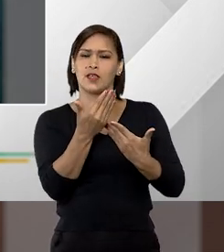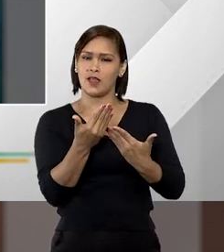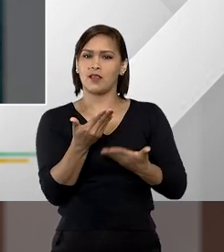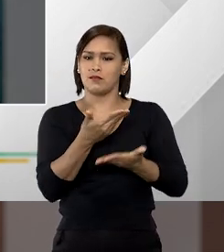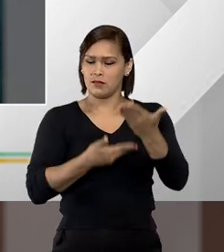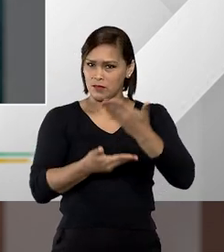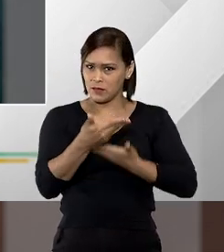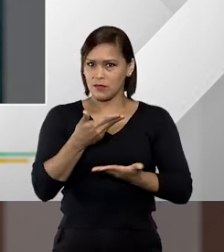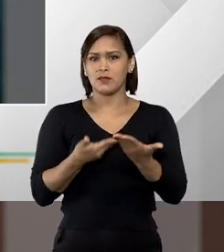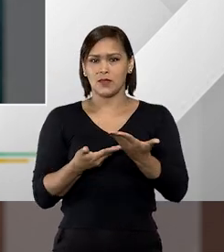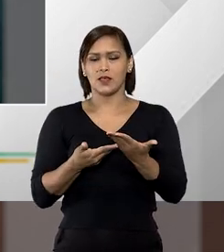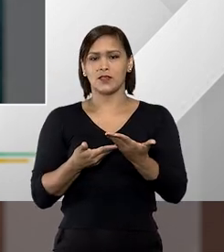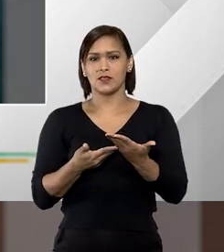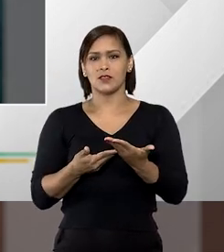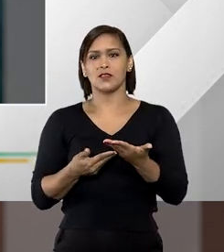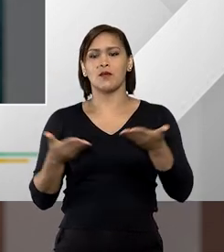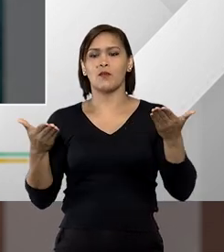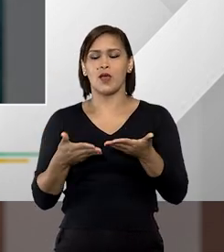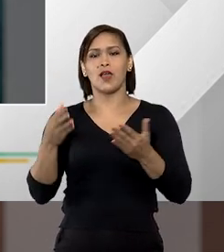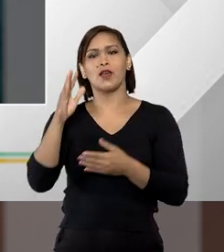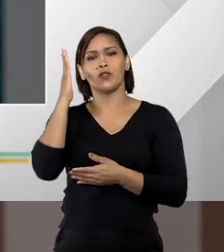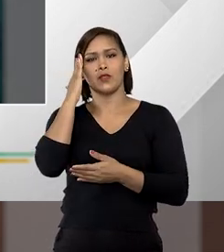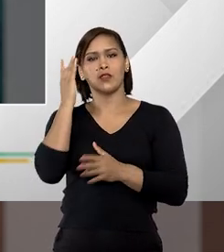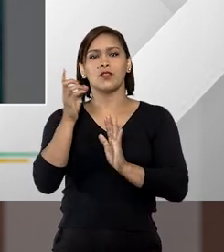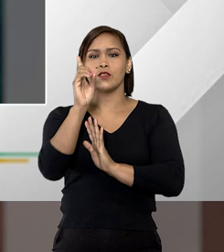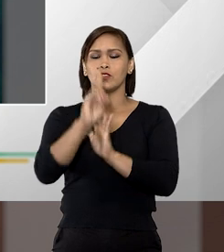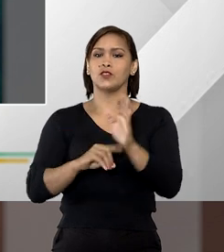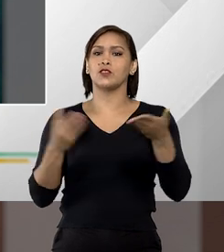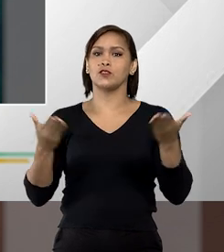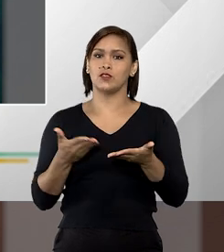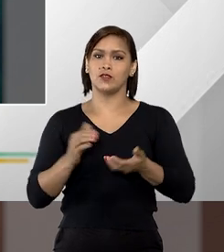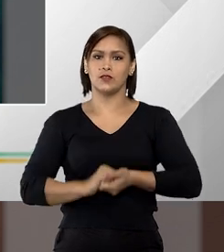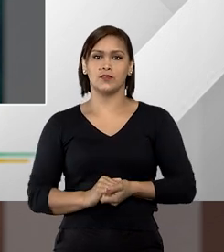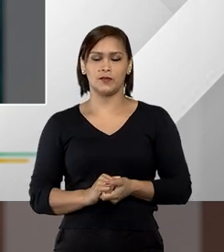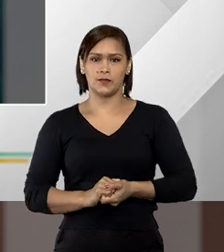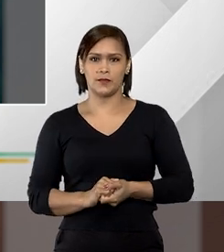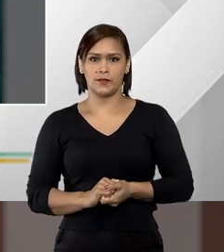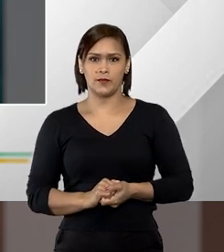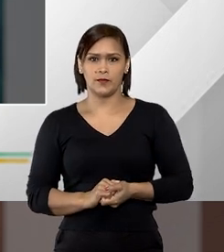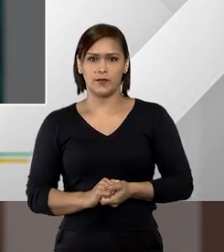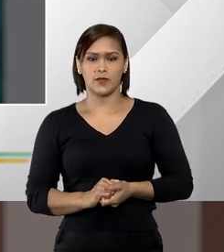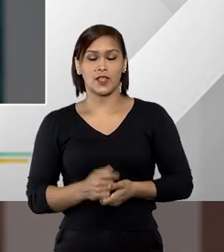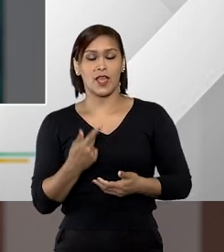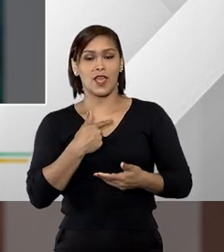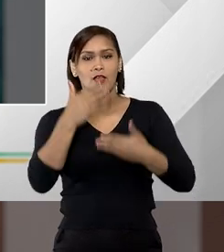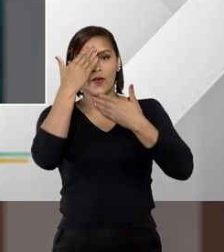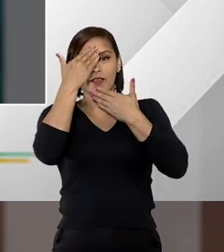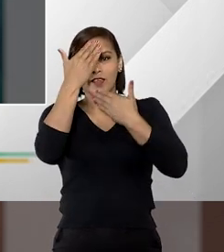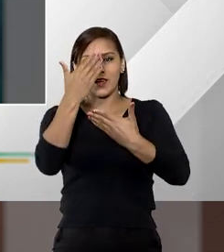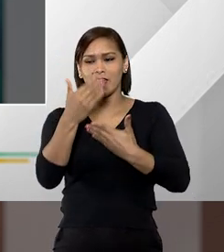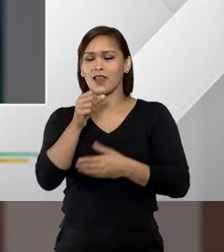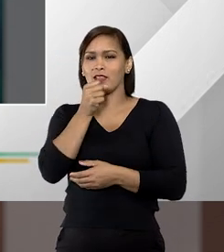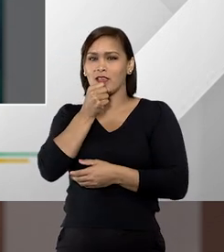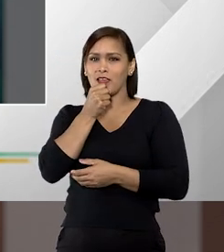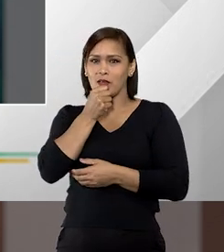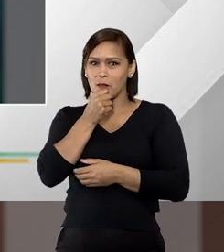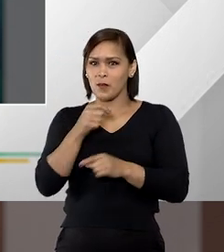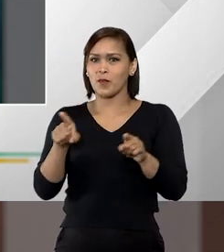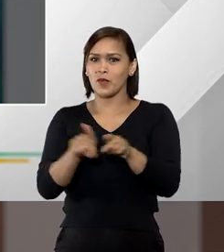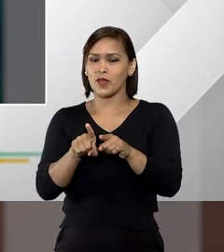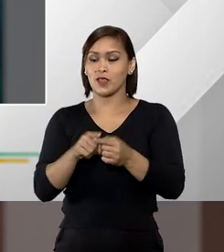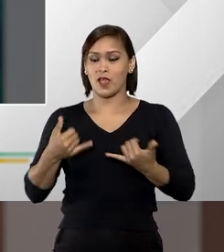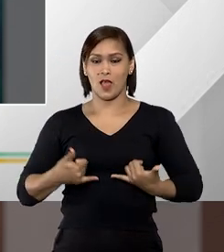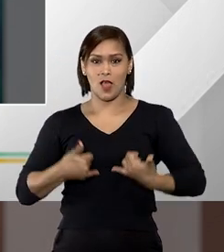obrigada por participar do entender direito de hoje eu que agradeço Samanta agradeço